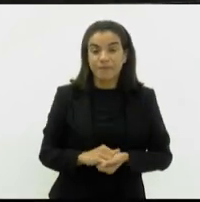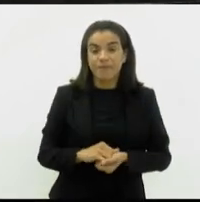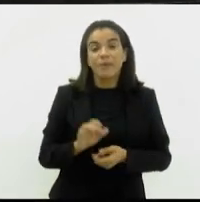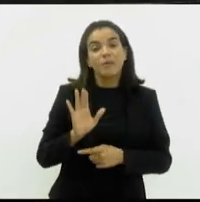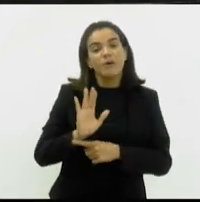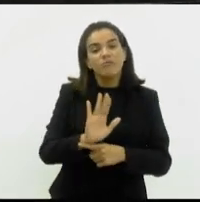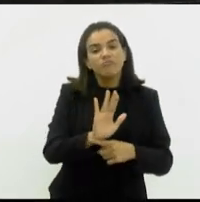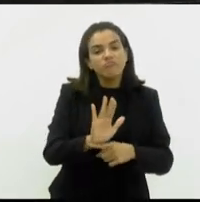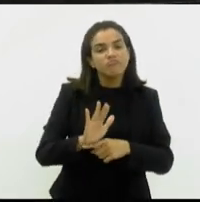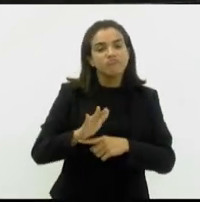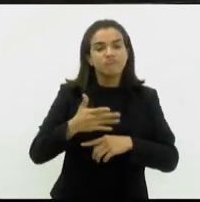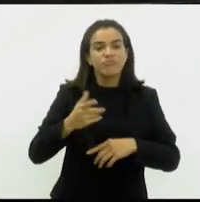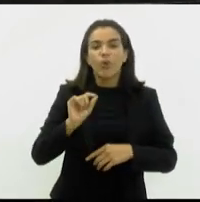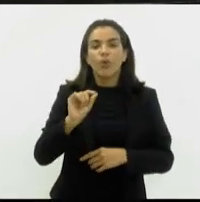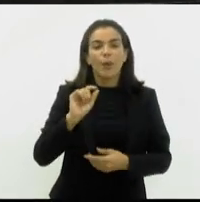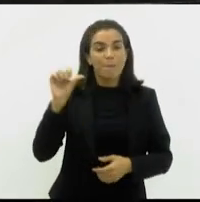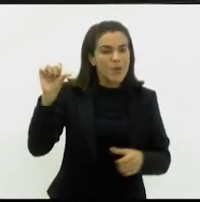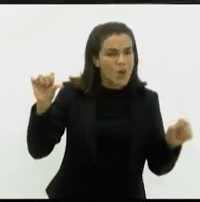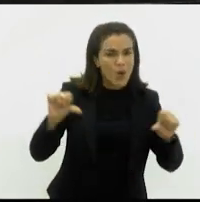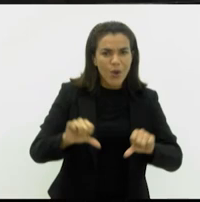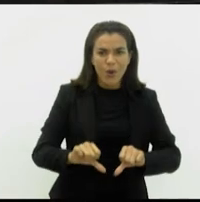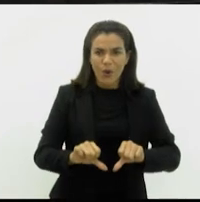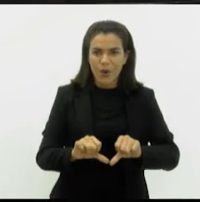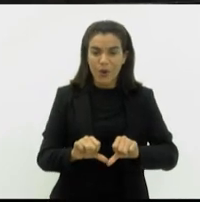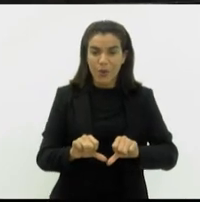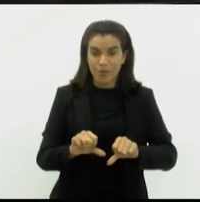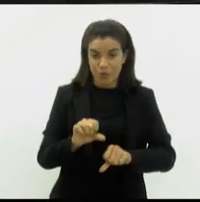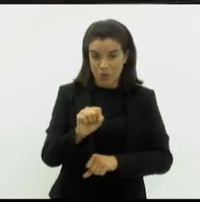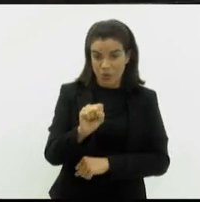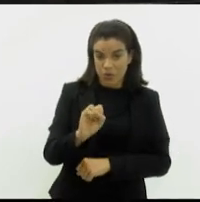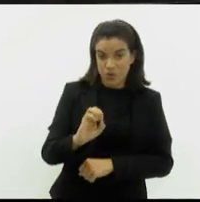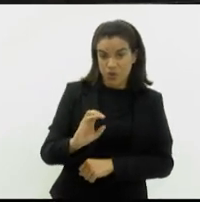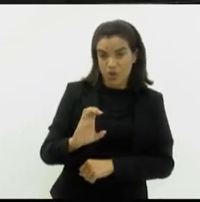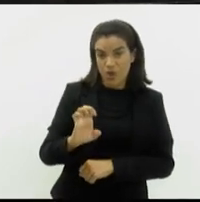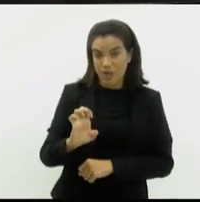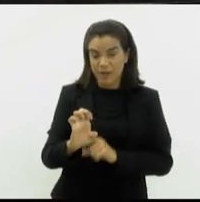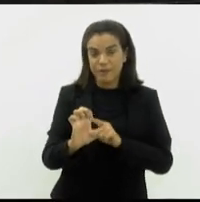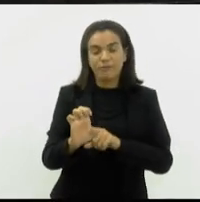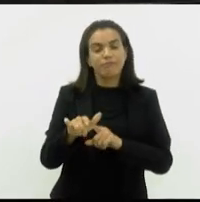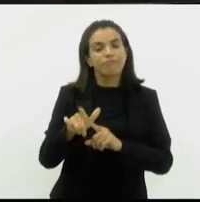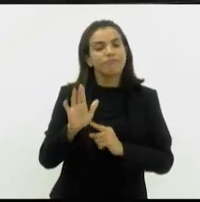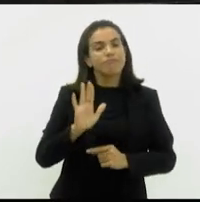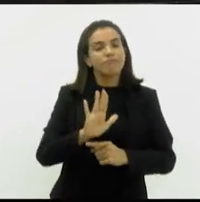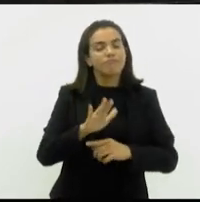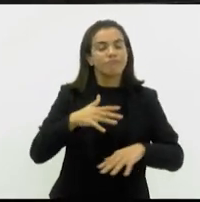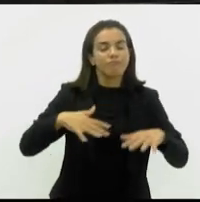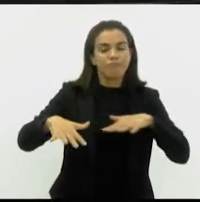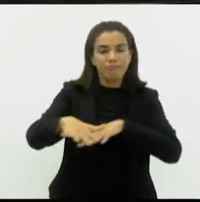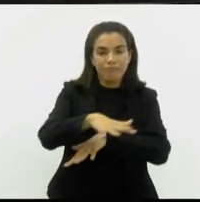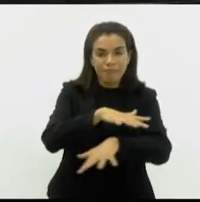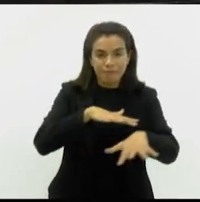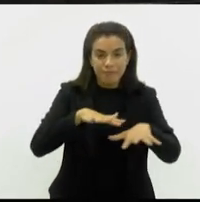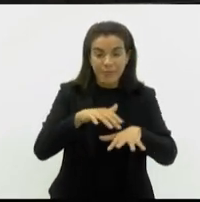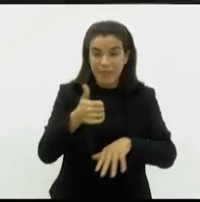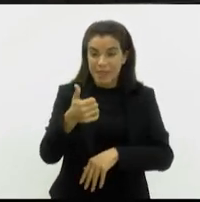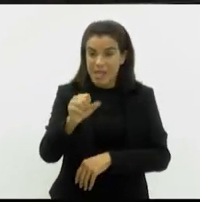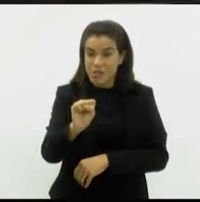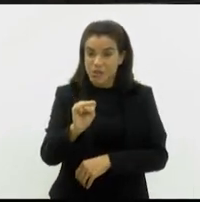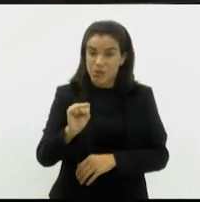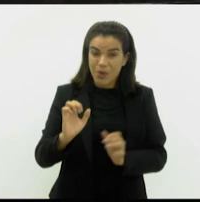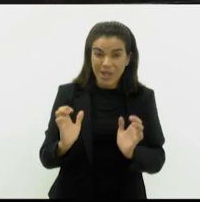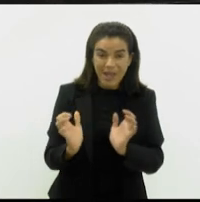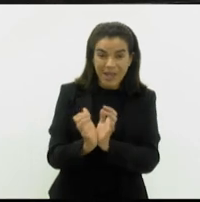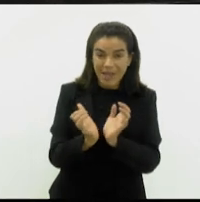movimentação? Adivinha, piorou. O SOI, que é responsável por essa movimentação de presos, são 18 equipes no Rio de Janeiro